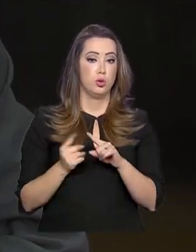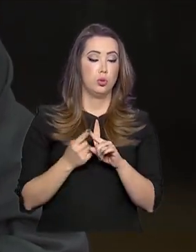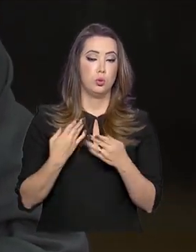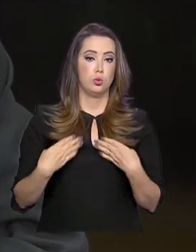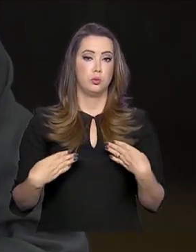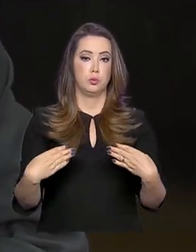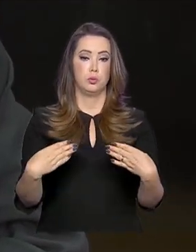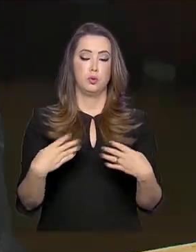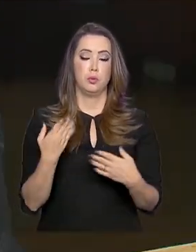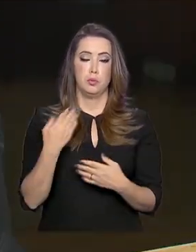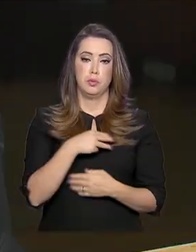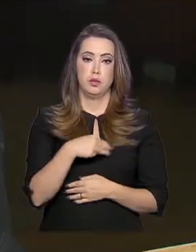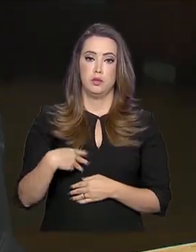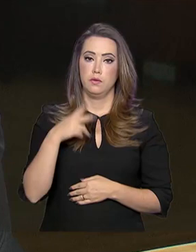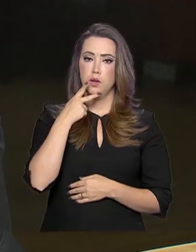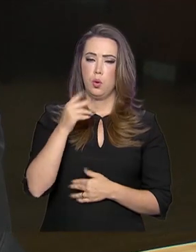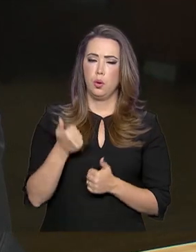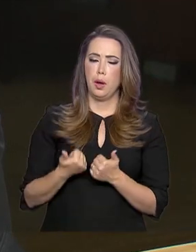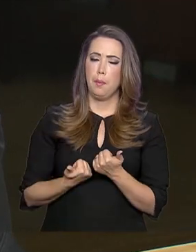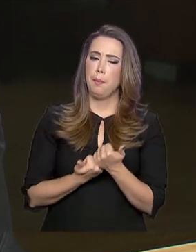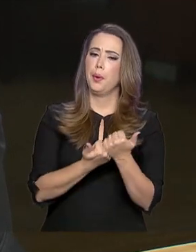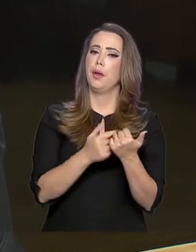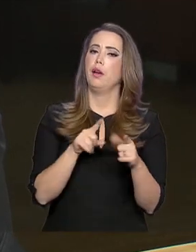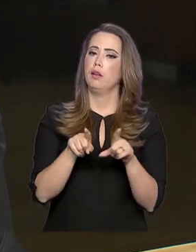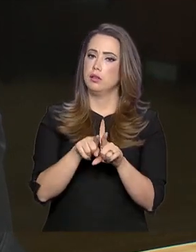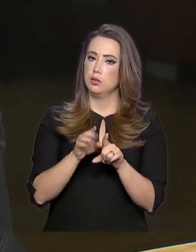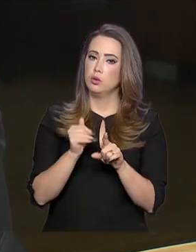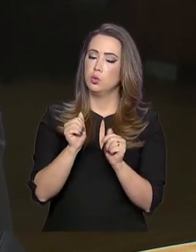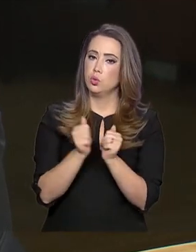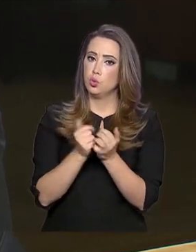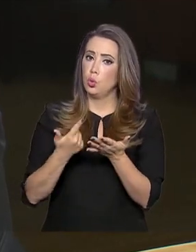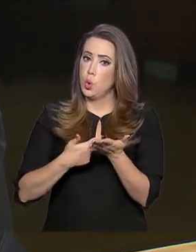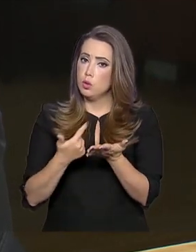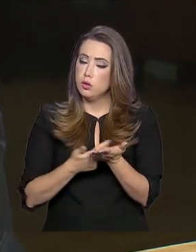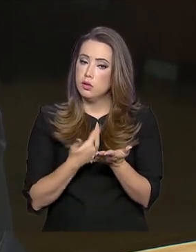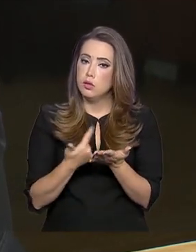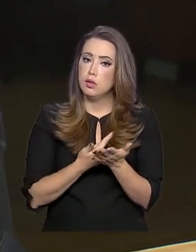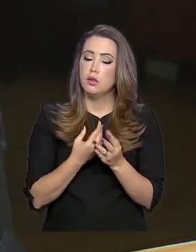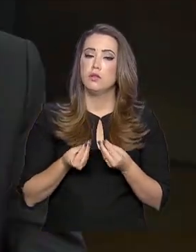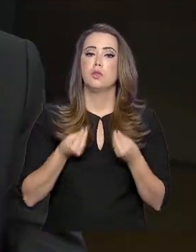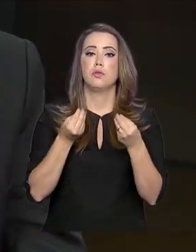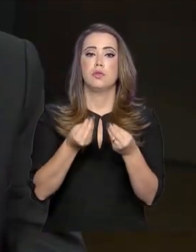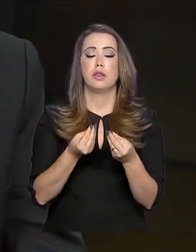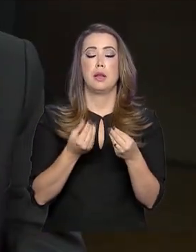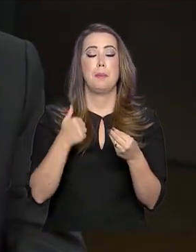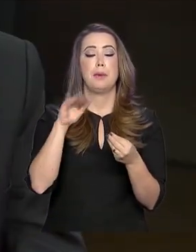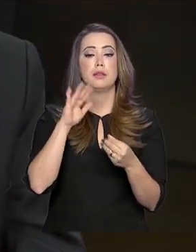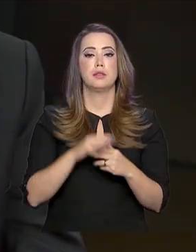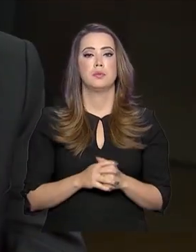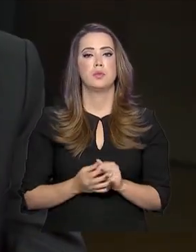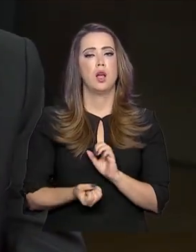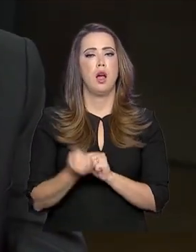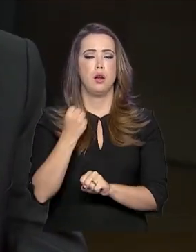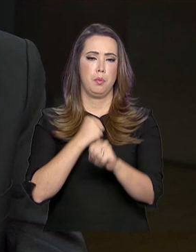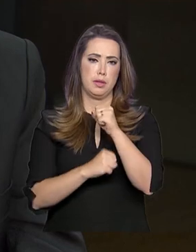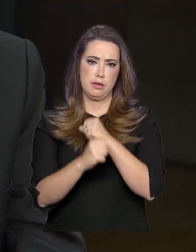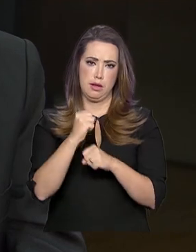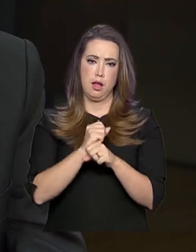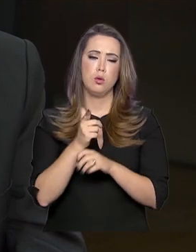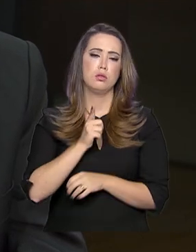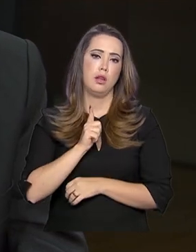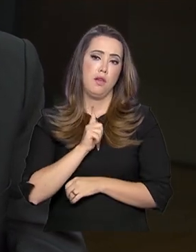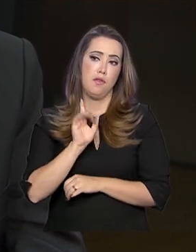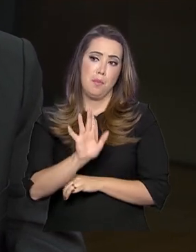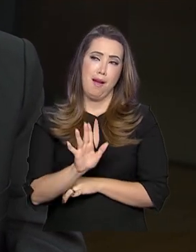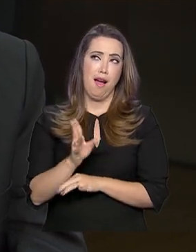dos livros didáticos. E a intenção é ampliar ainda mais essa distribuição. No passado já teve, mas não